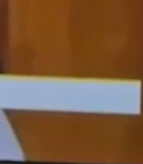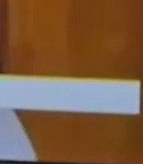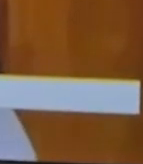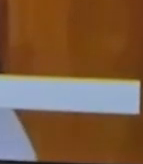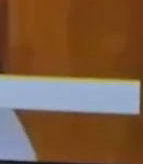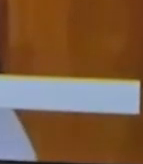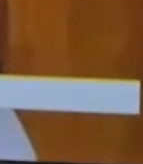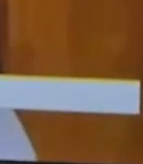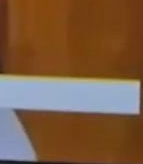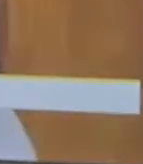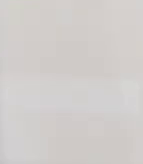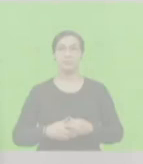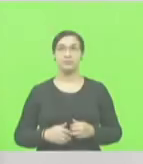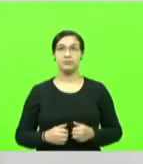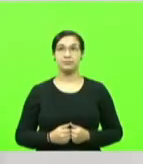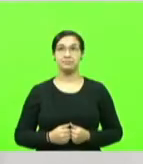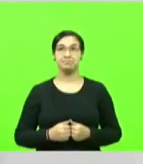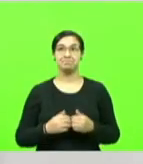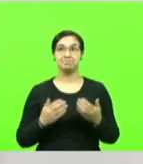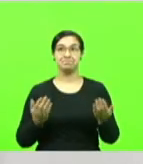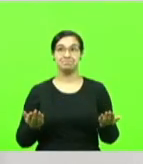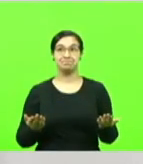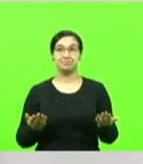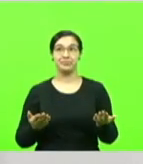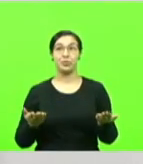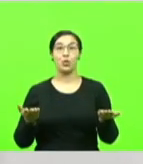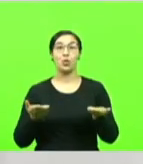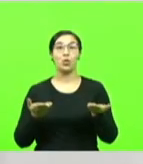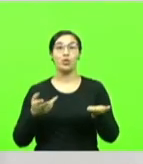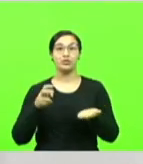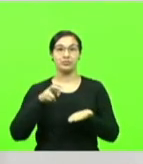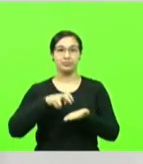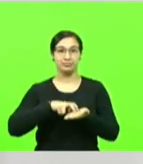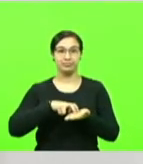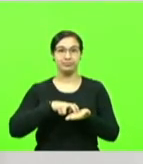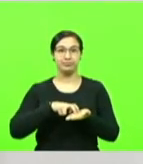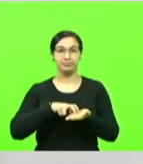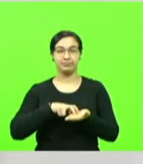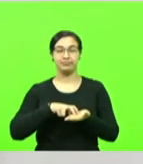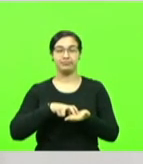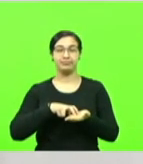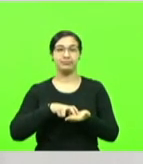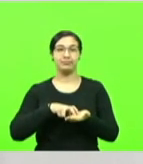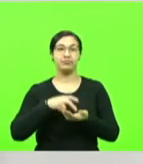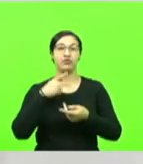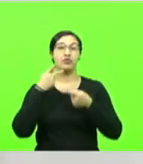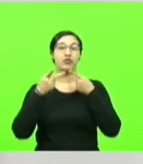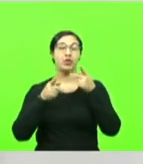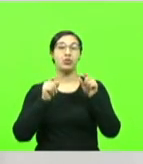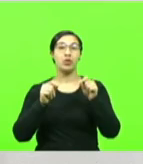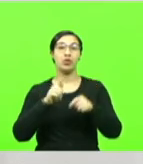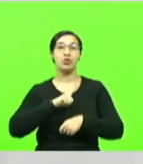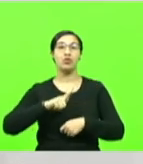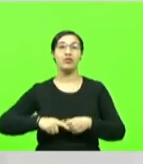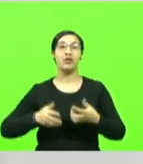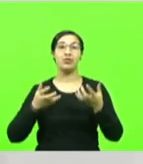forma. Muito bem. Hoje de manhã, se falava que o governo tenta buscar o dinheiro na China.